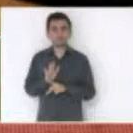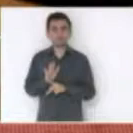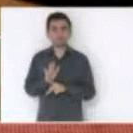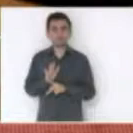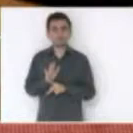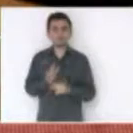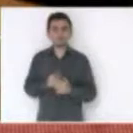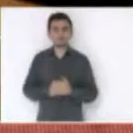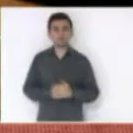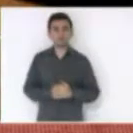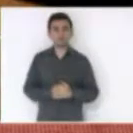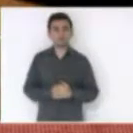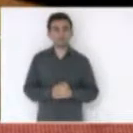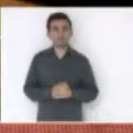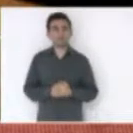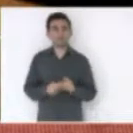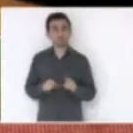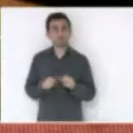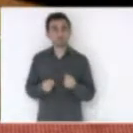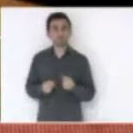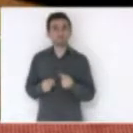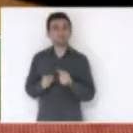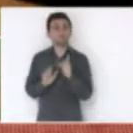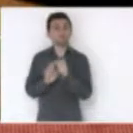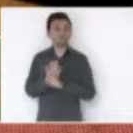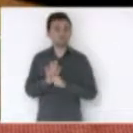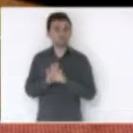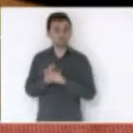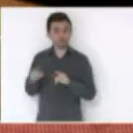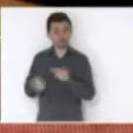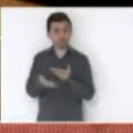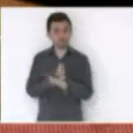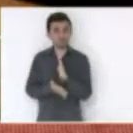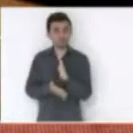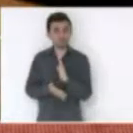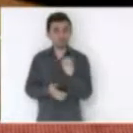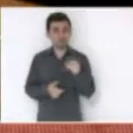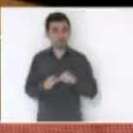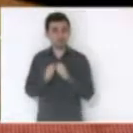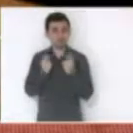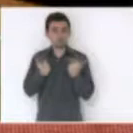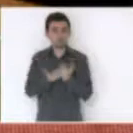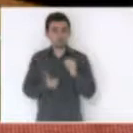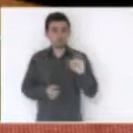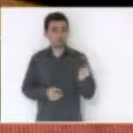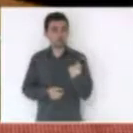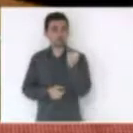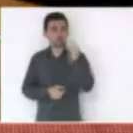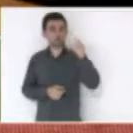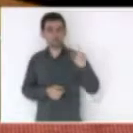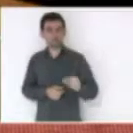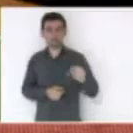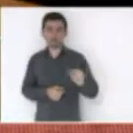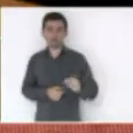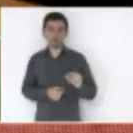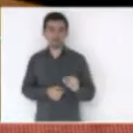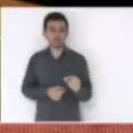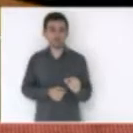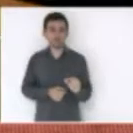é o projeto que nós temos aprovando nessa casa com juros mais baratos da história